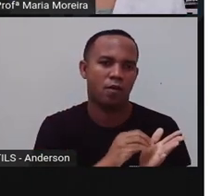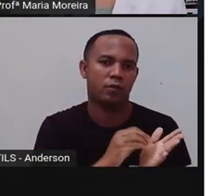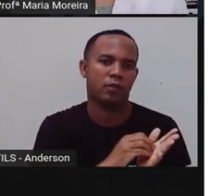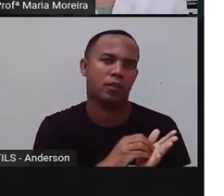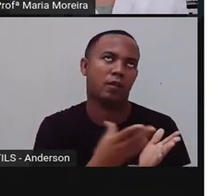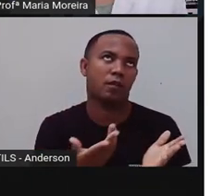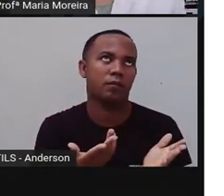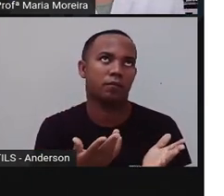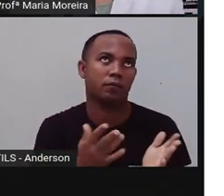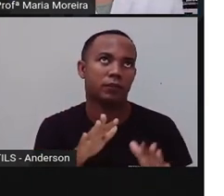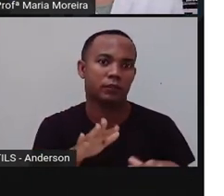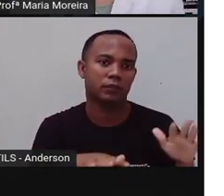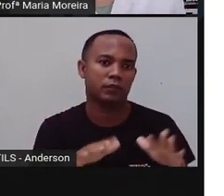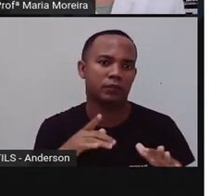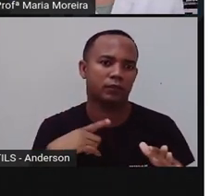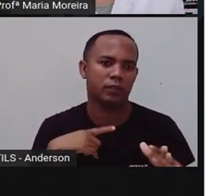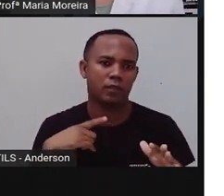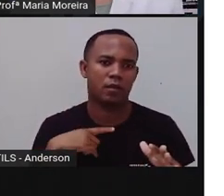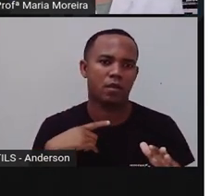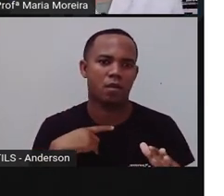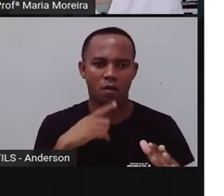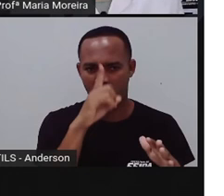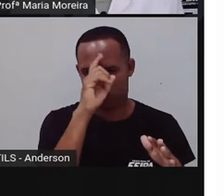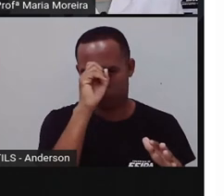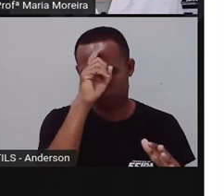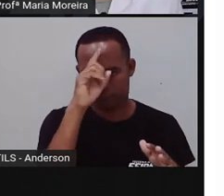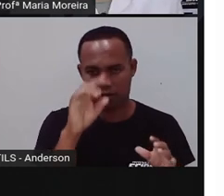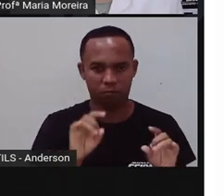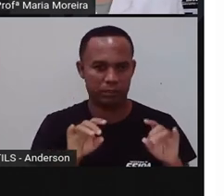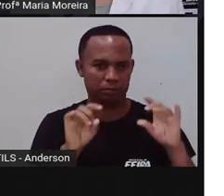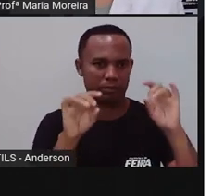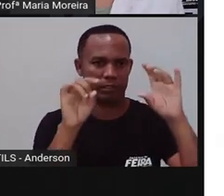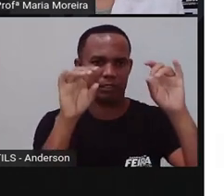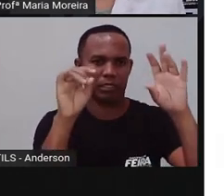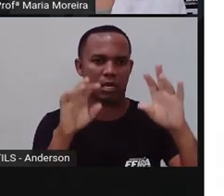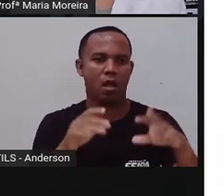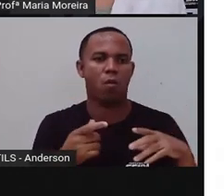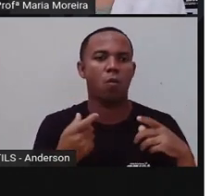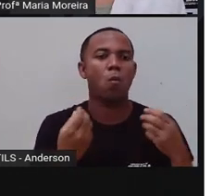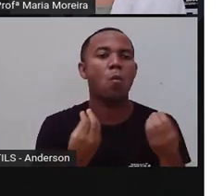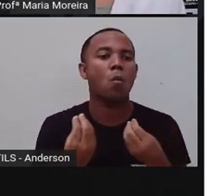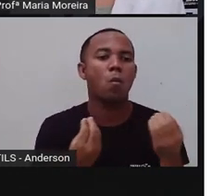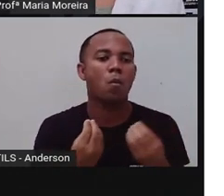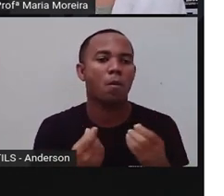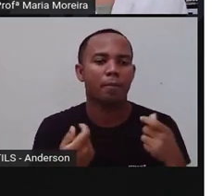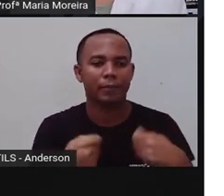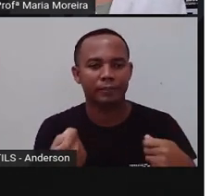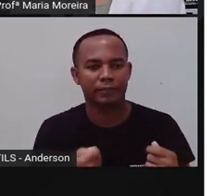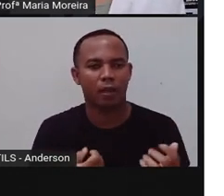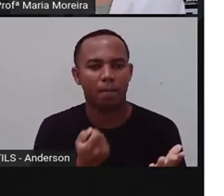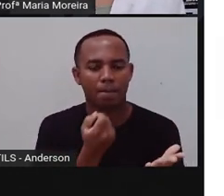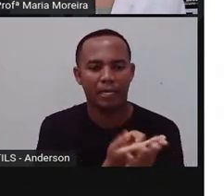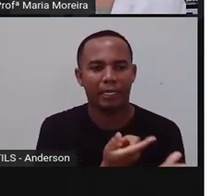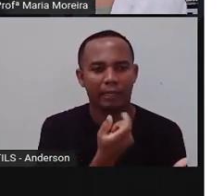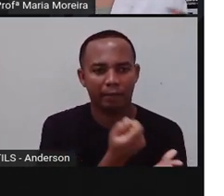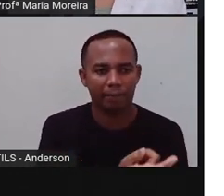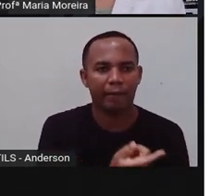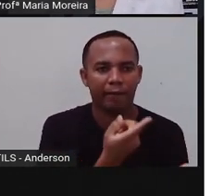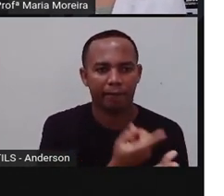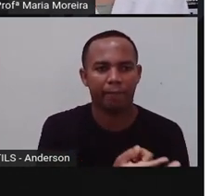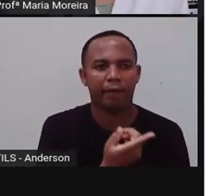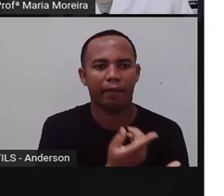especializado e teríamos o que? Eu e Anderson, nós que teríamos o hospital, pagamos, iríamos o que? Investir,